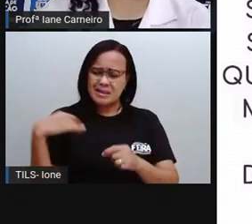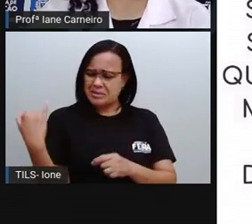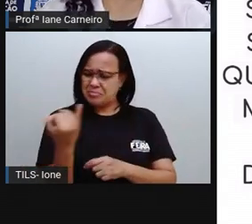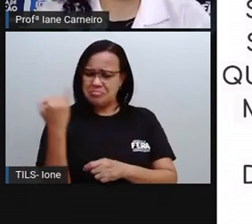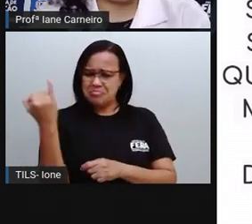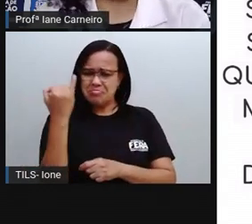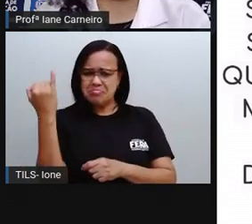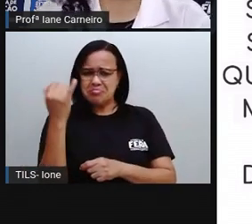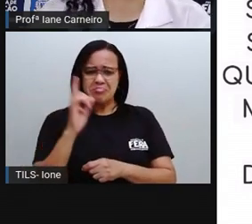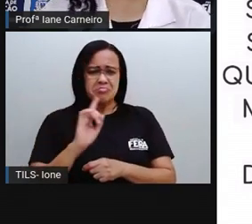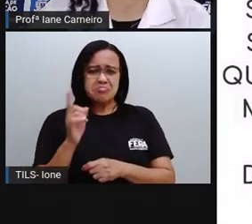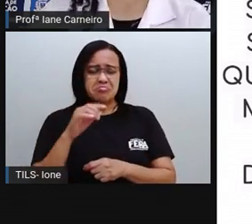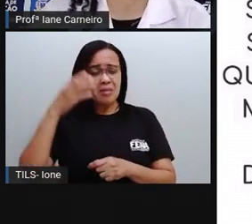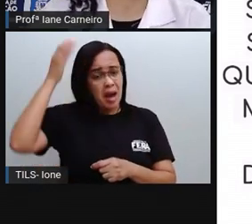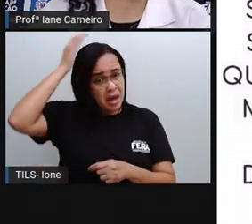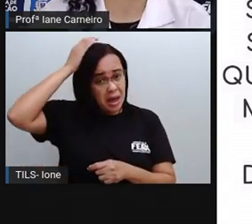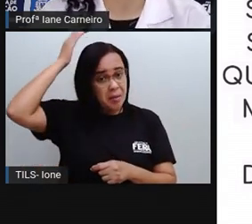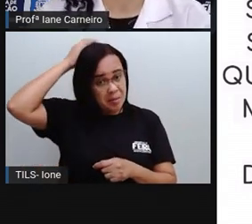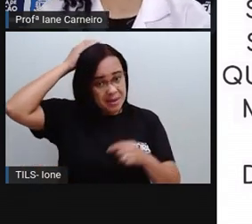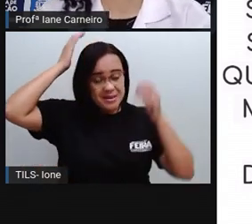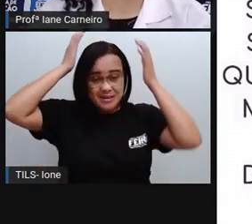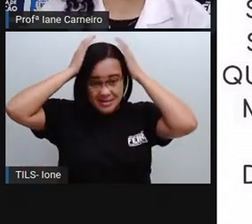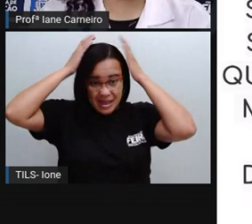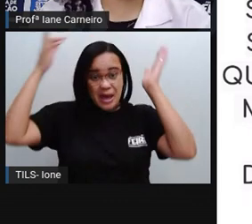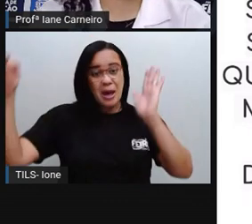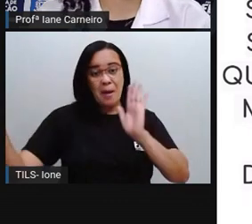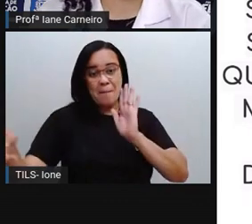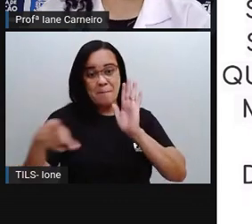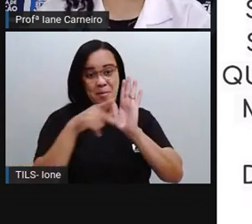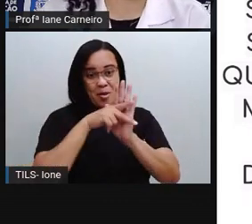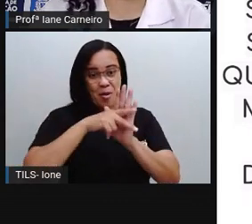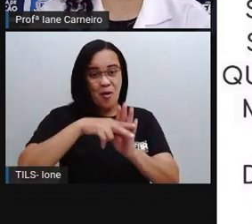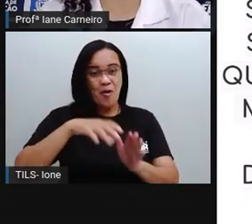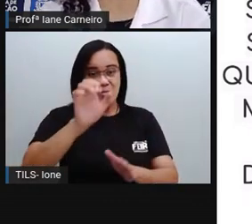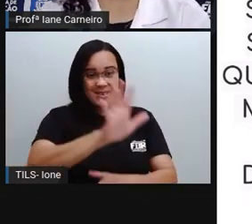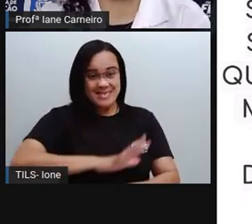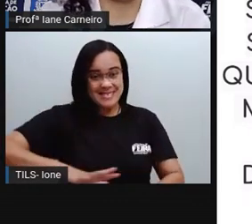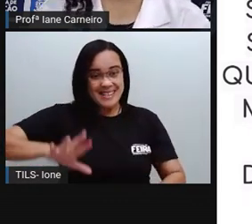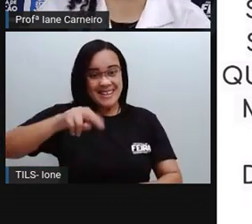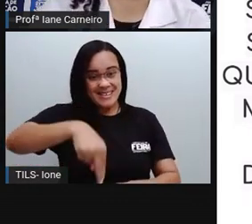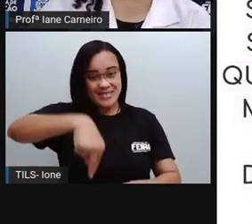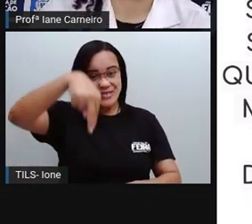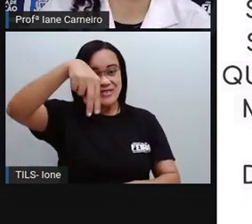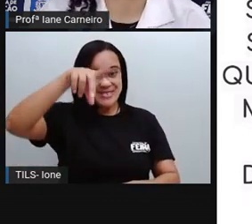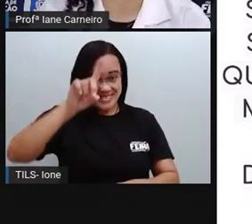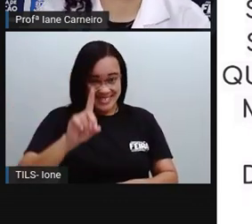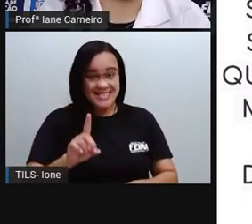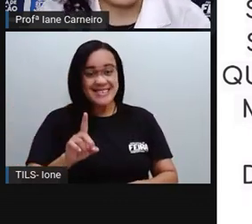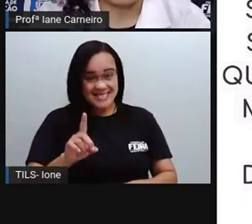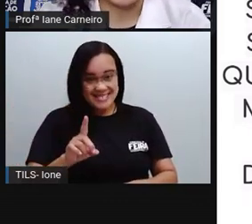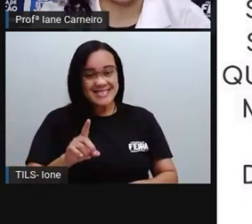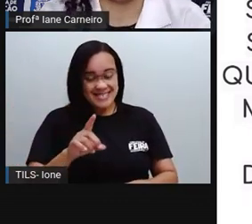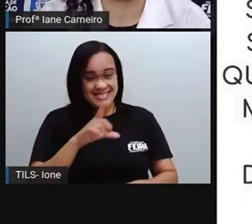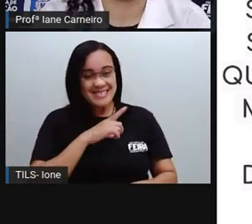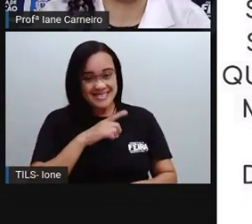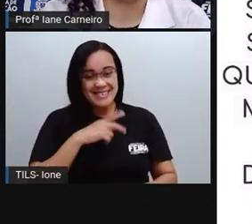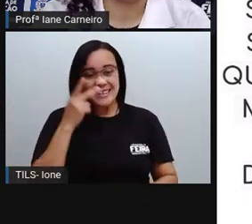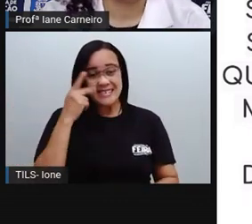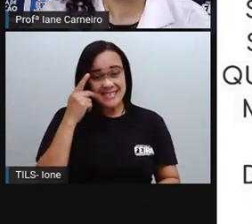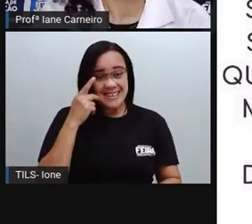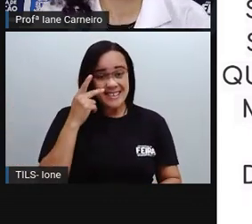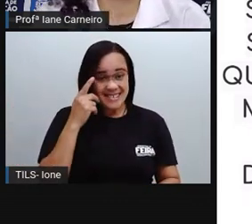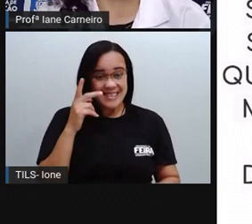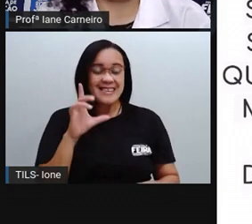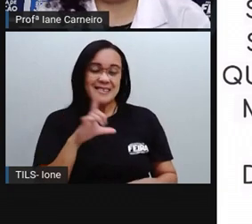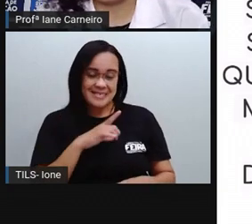né? Com uma cabeça chata, que é uma característica, né? Marcante de algumas pessoas que nascem na Paraíba, no Ceará, por exemplo, né?